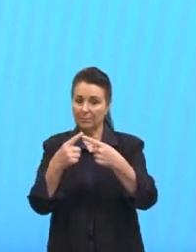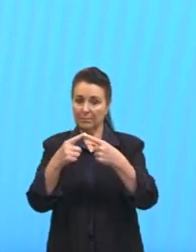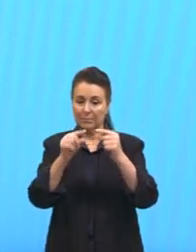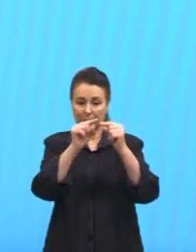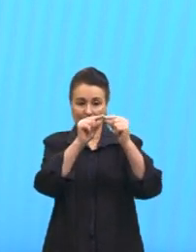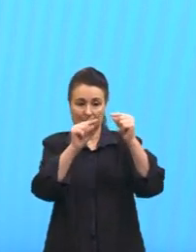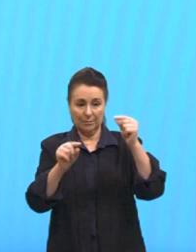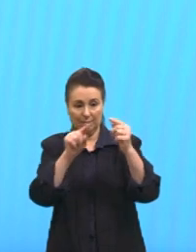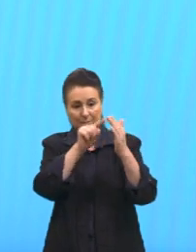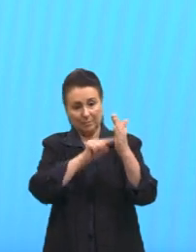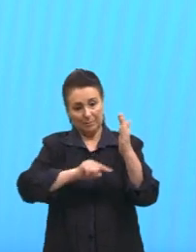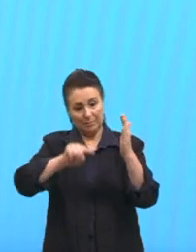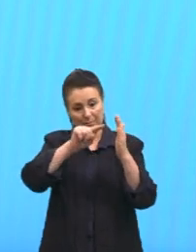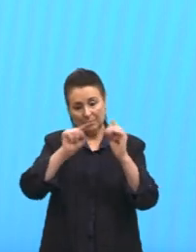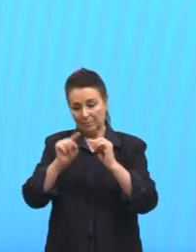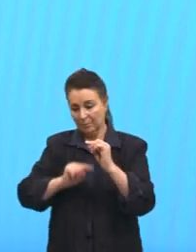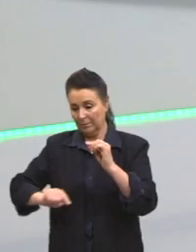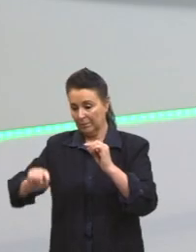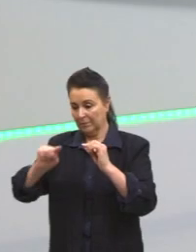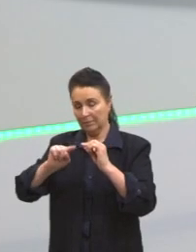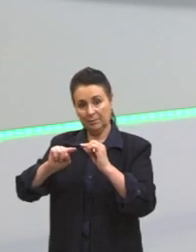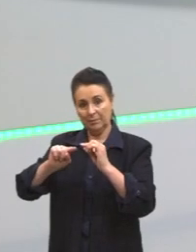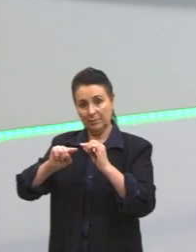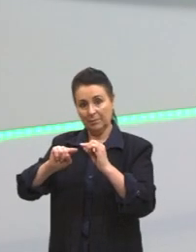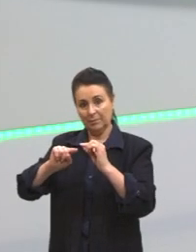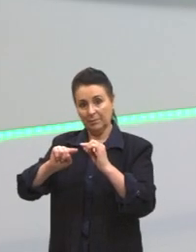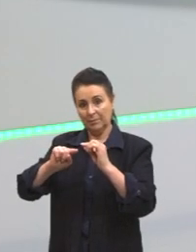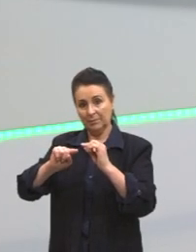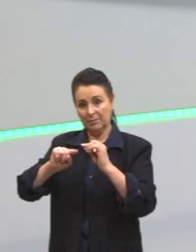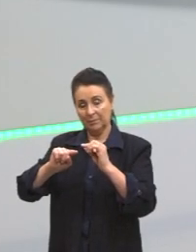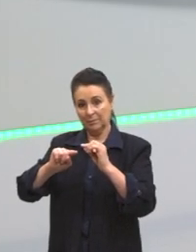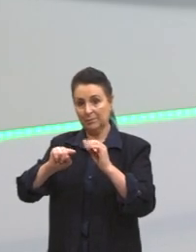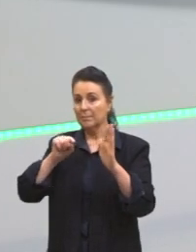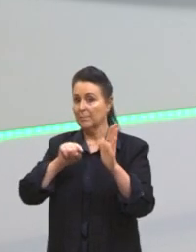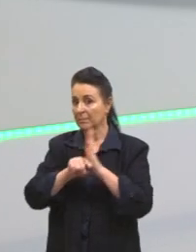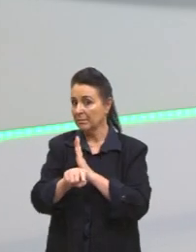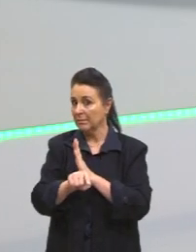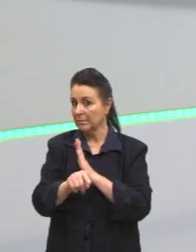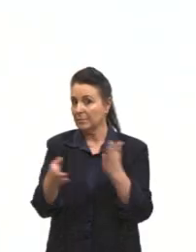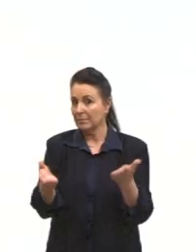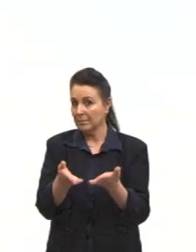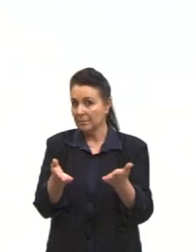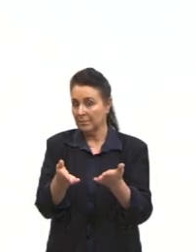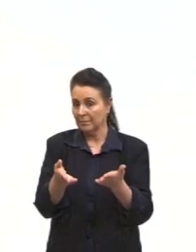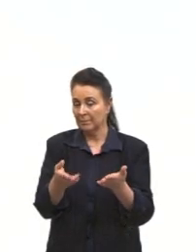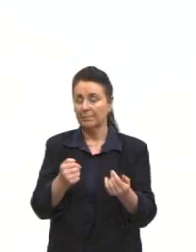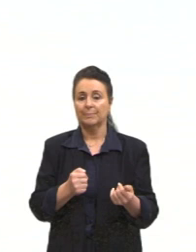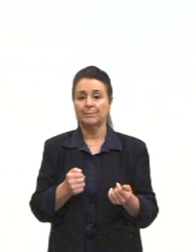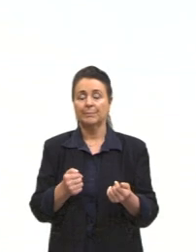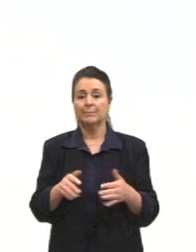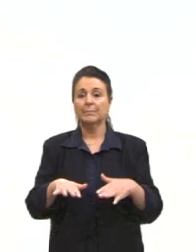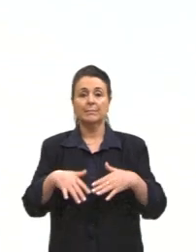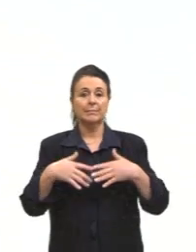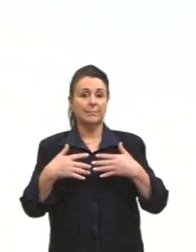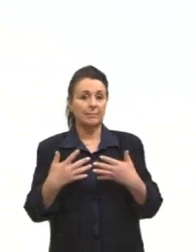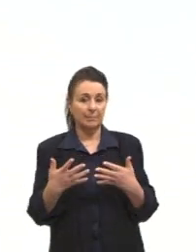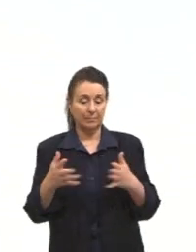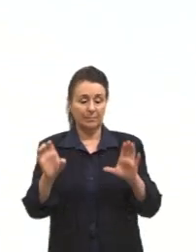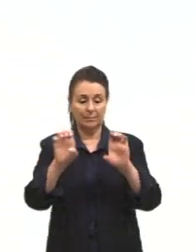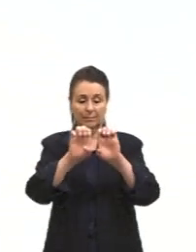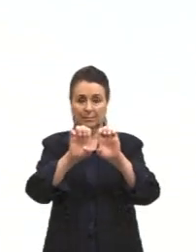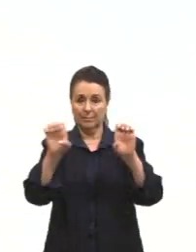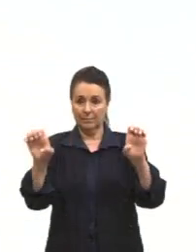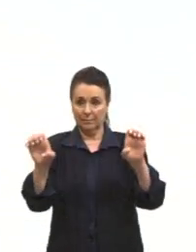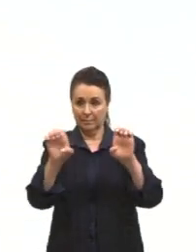em um único ponto. Vamos ver o que a nossa questão pede, né? Nessas condições, a equação